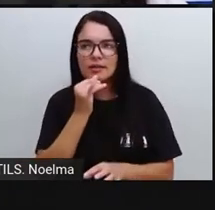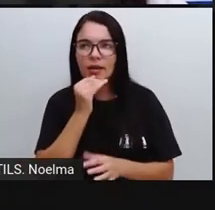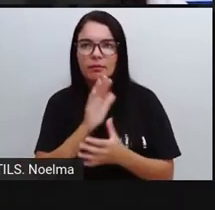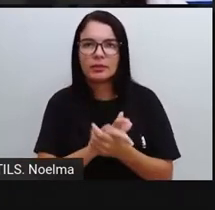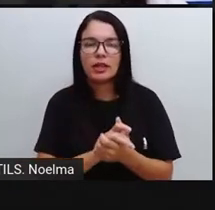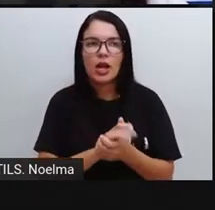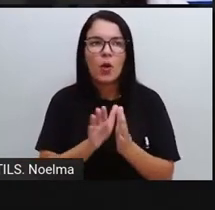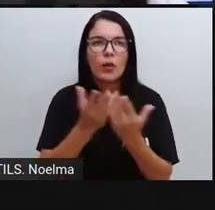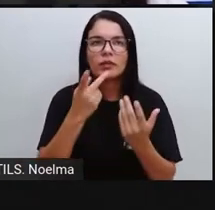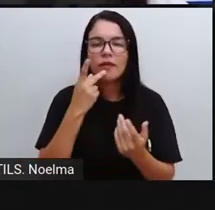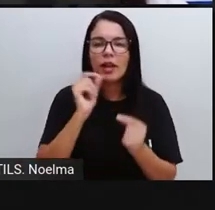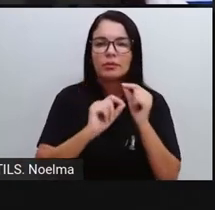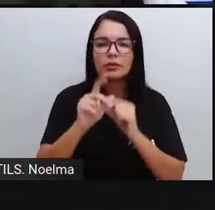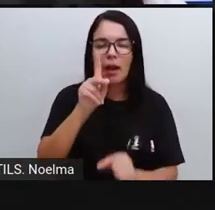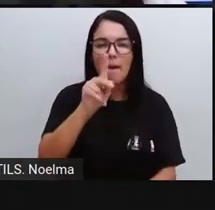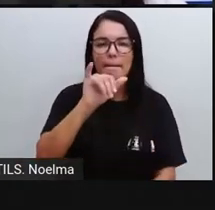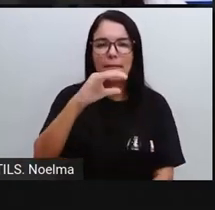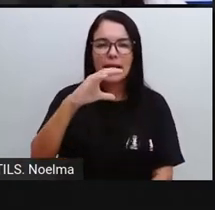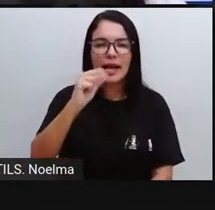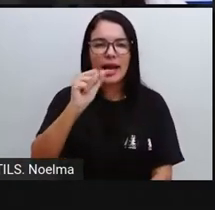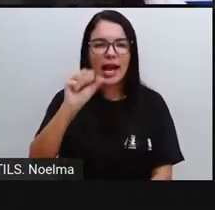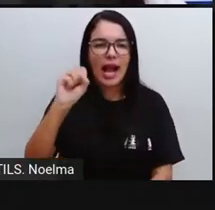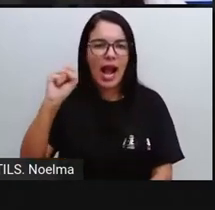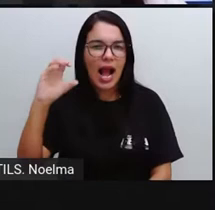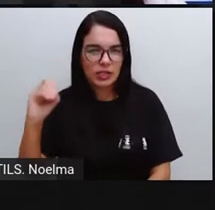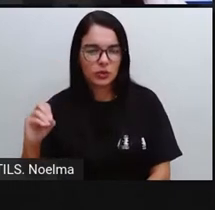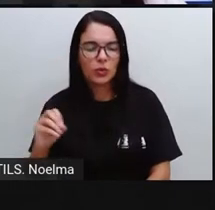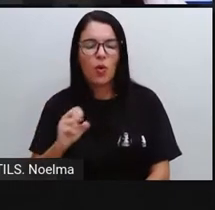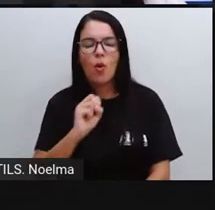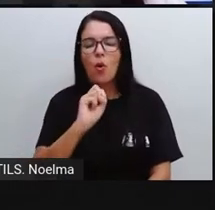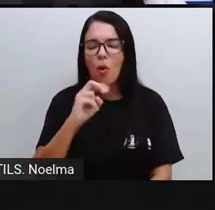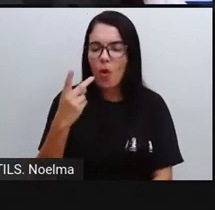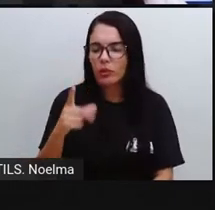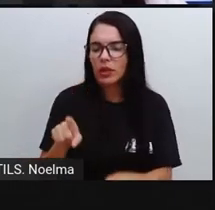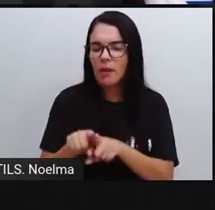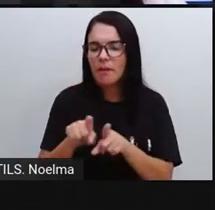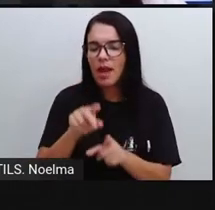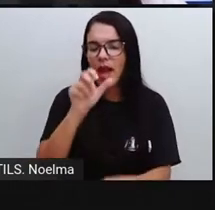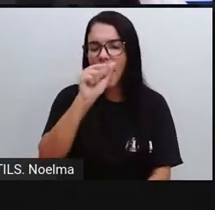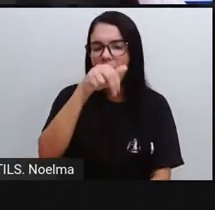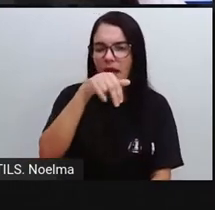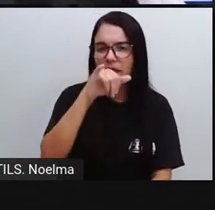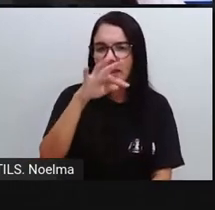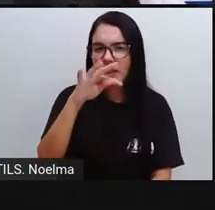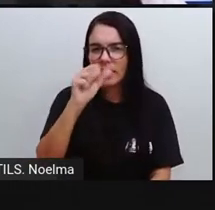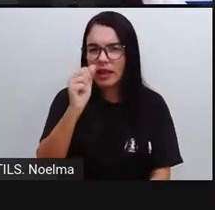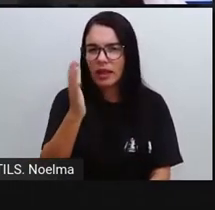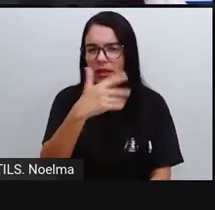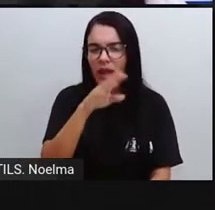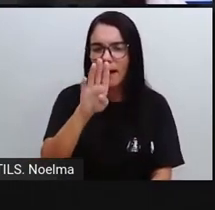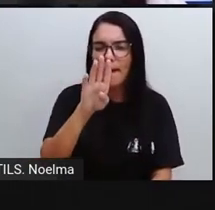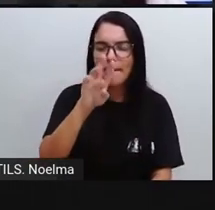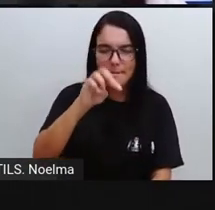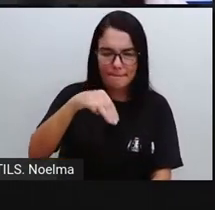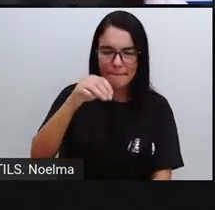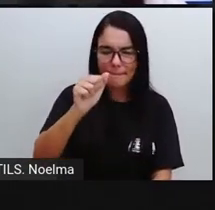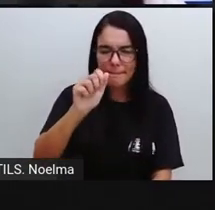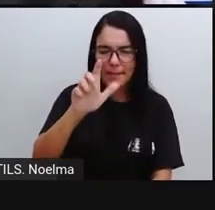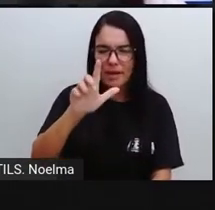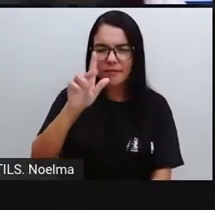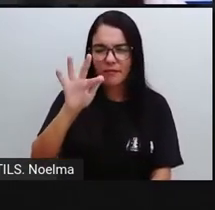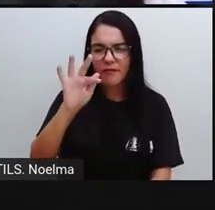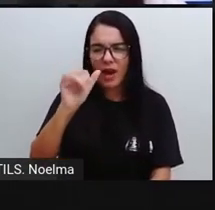sobre Anitta Mafalte, né? E a gente fala sobre outros artistas, são artistas que já morreram. Leonardo da Vinci. Então